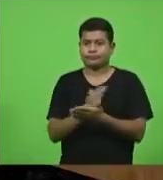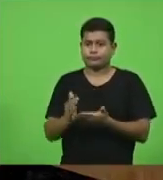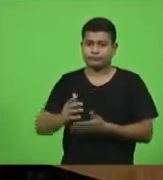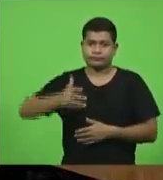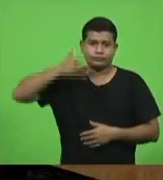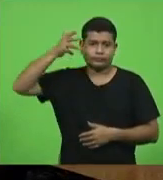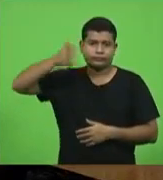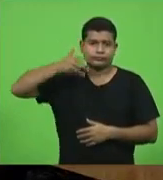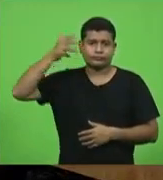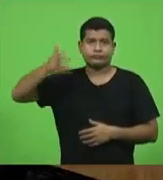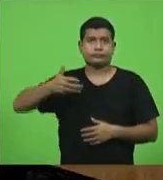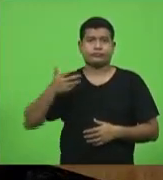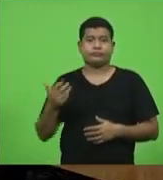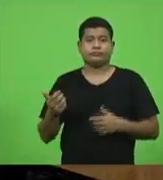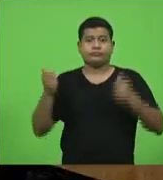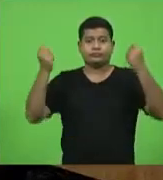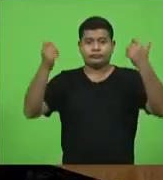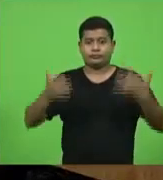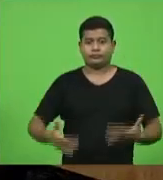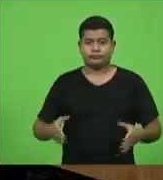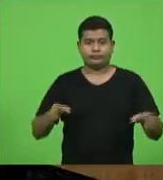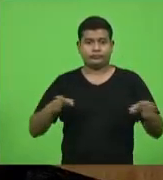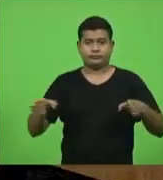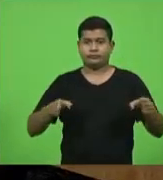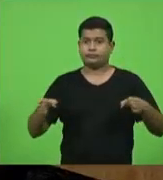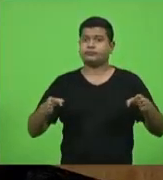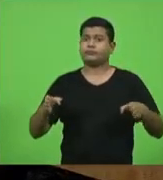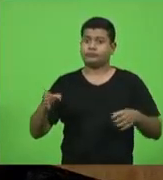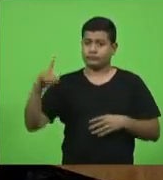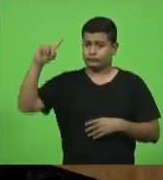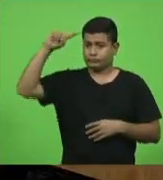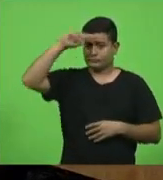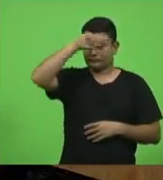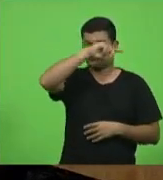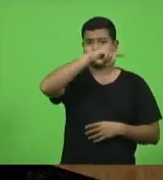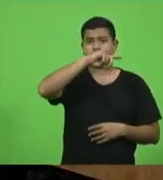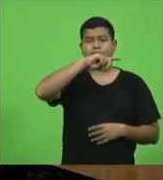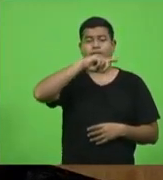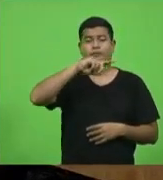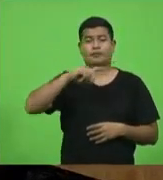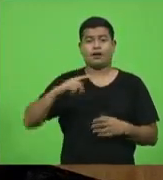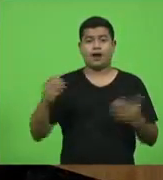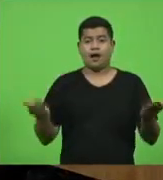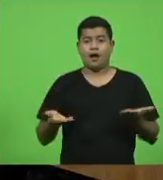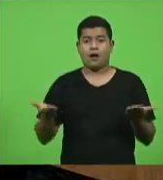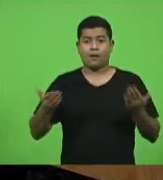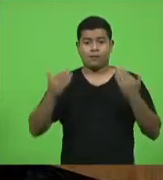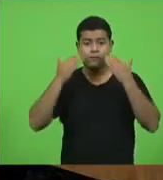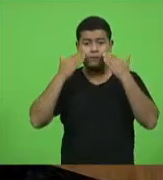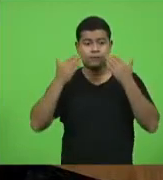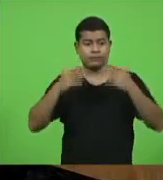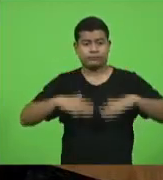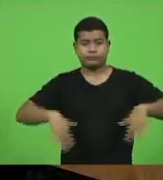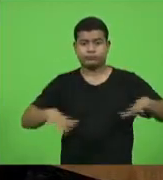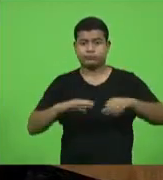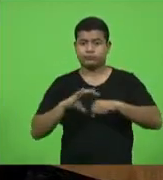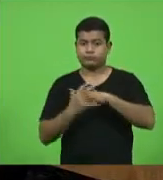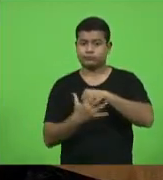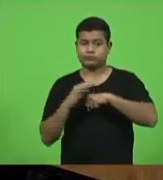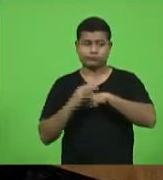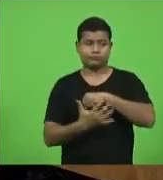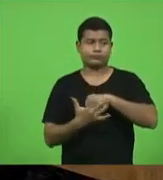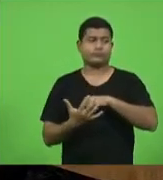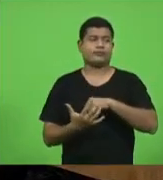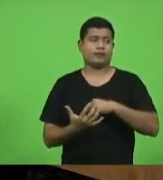sobre o momento crítico diante dessa pandemia do qual está passando o estado de Santa